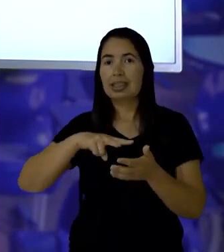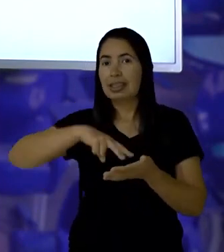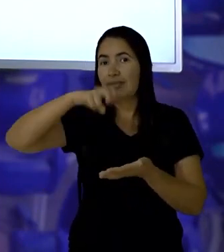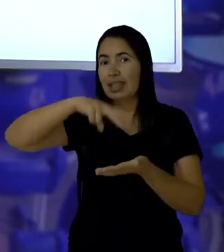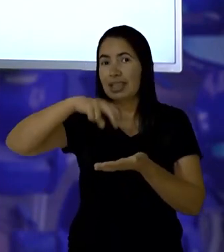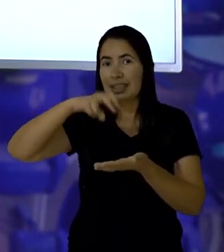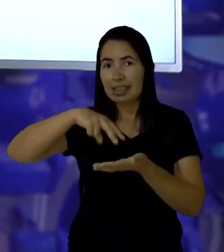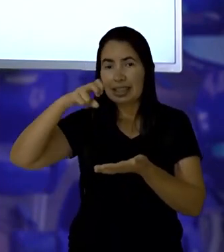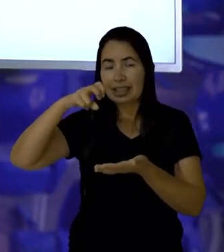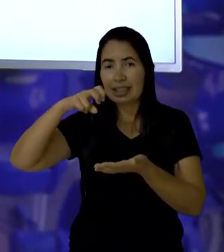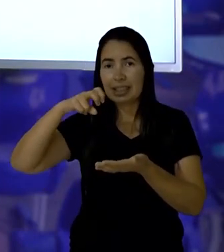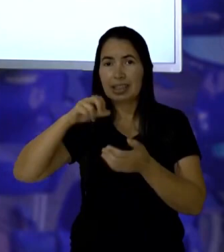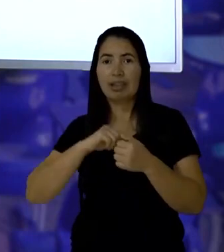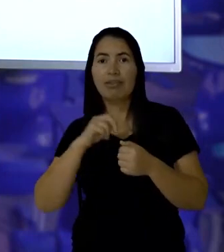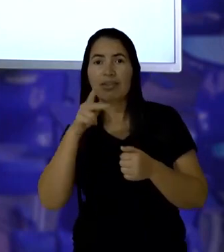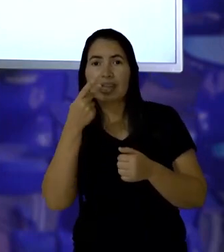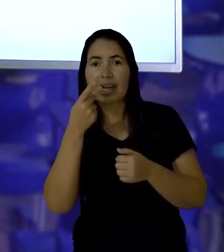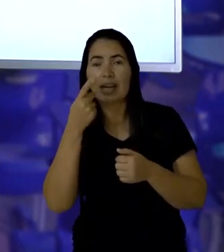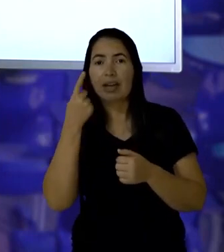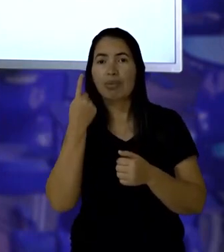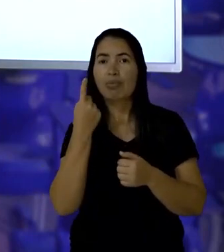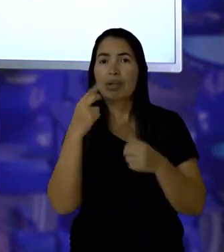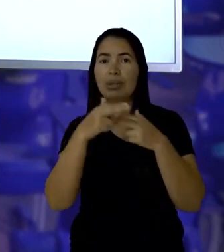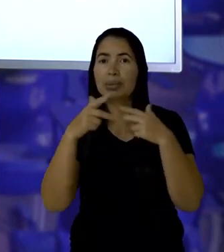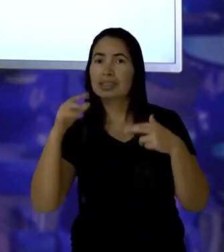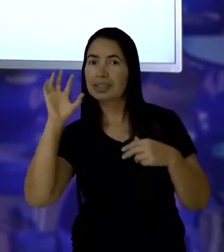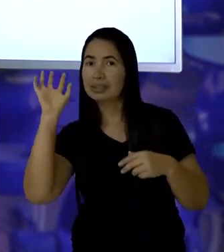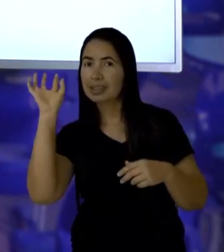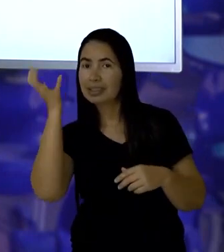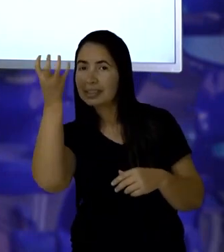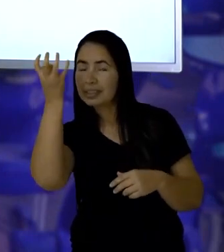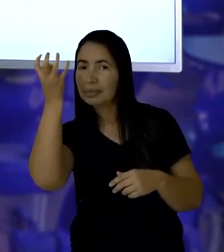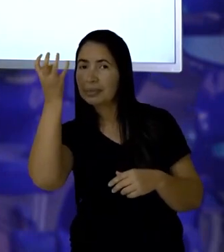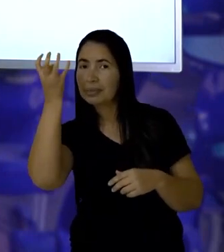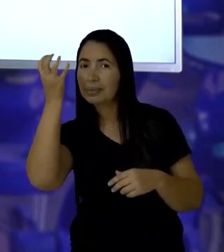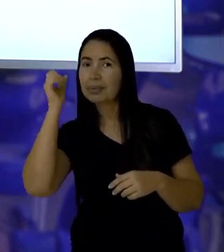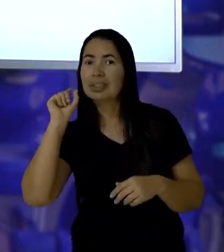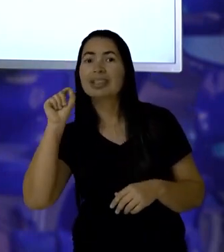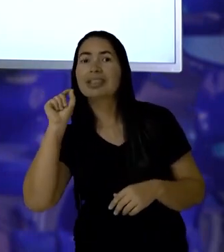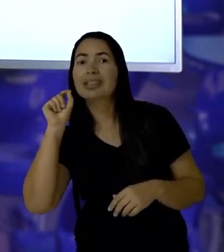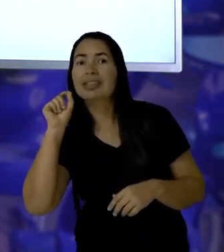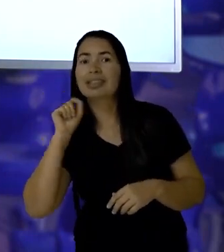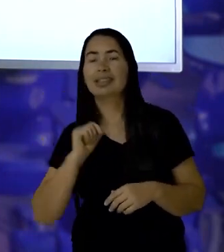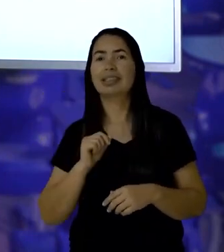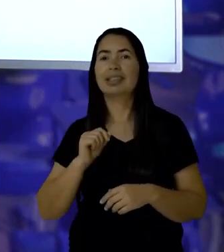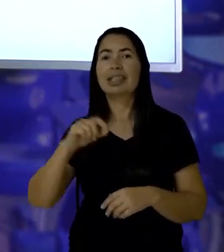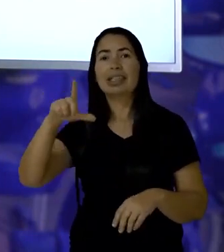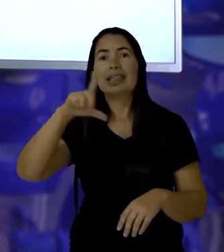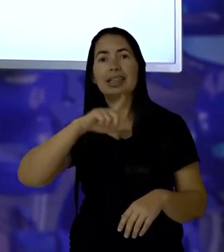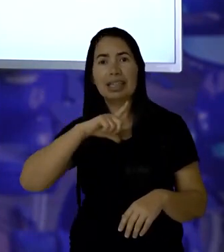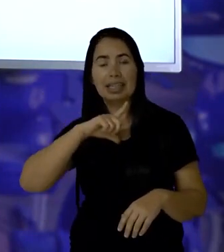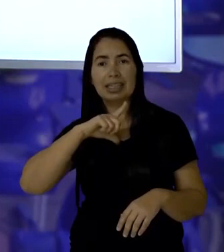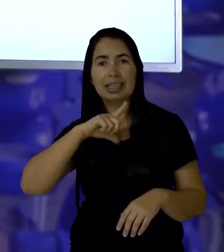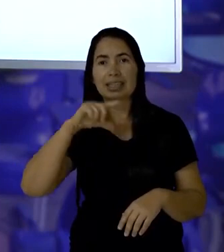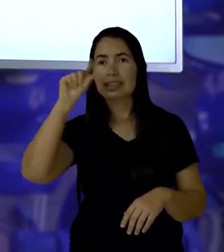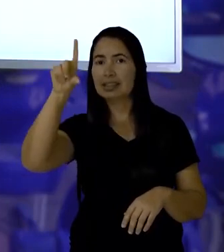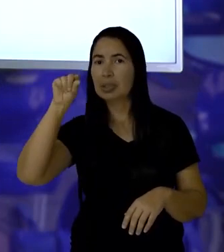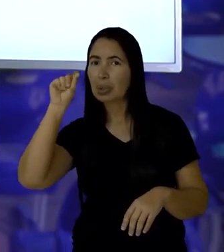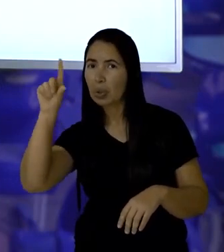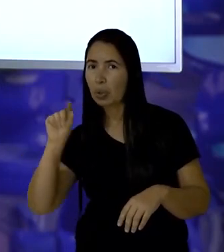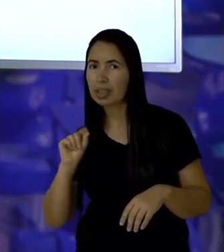e entreter? Contar sobre um acontecimento real? E aí, vamos lá, se temos